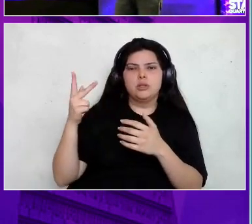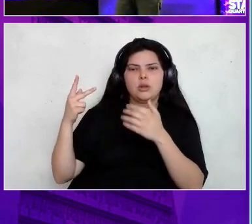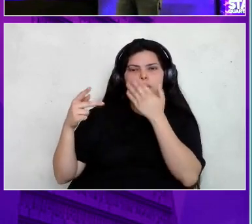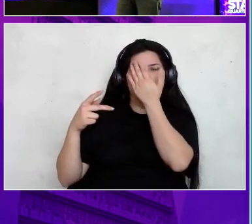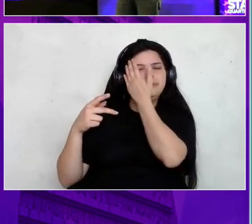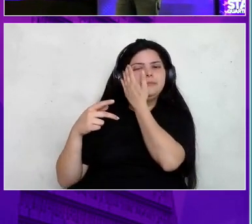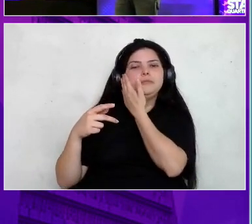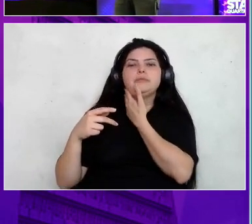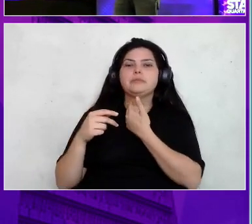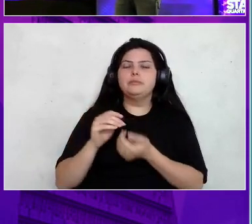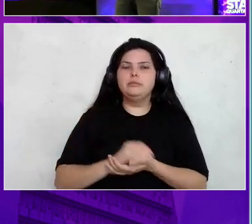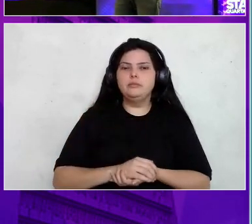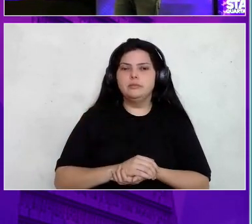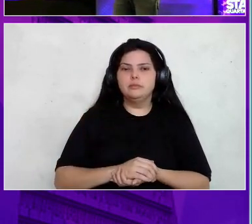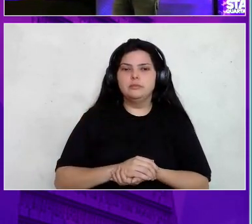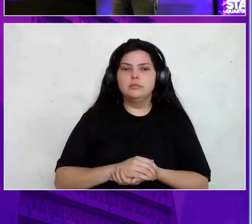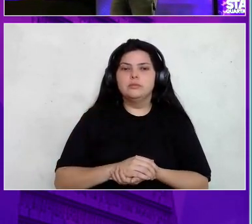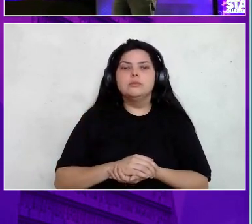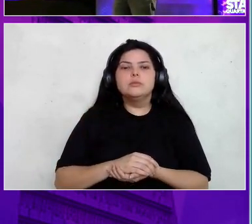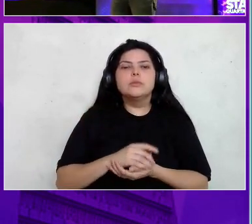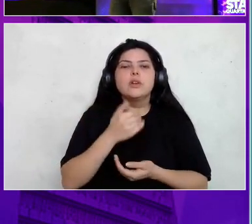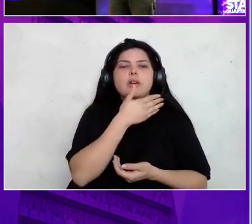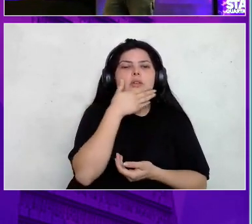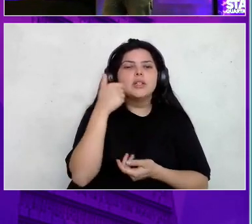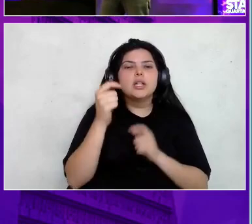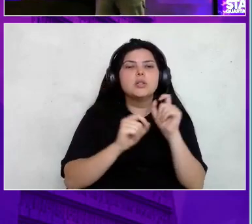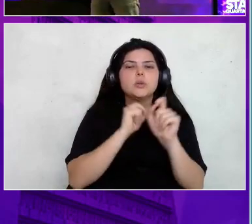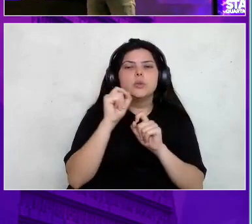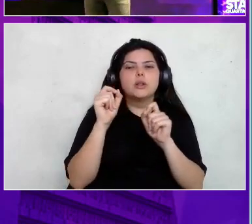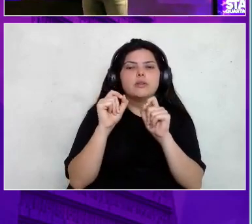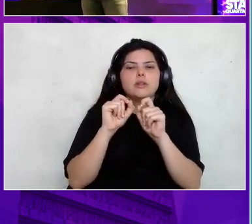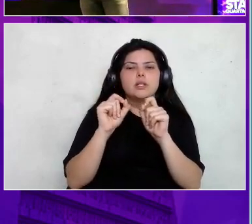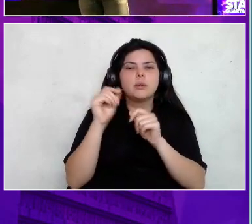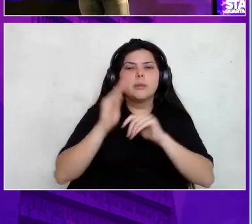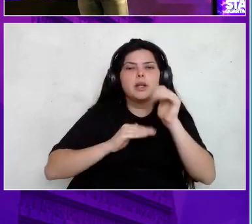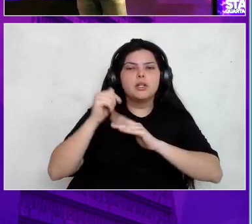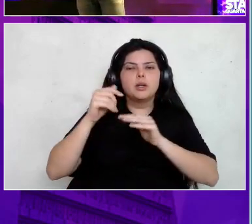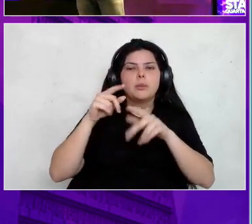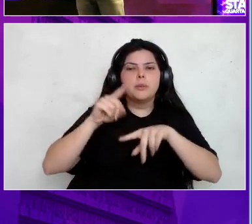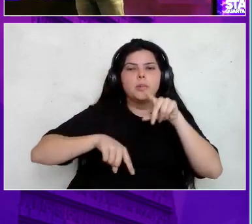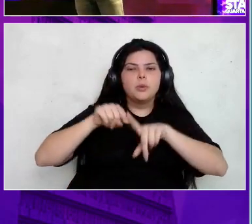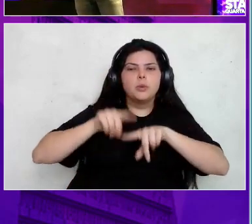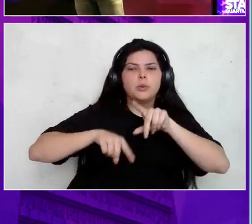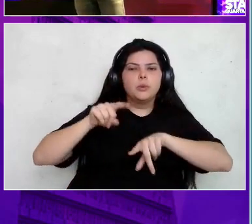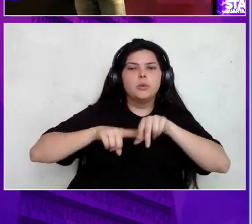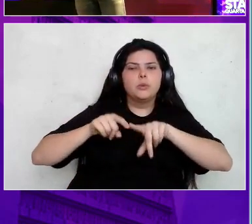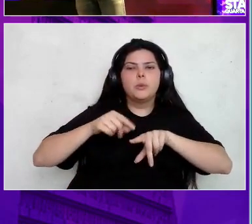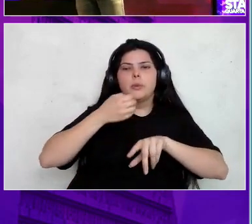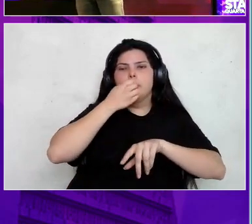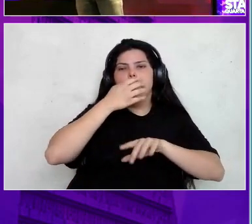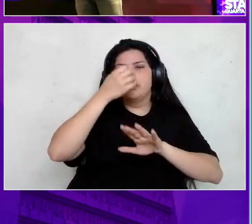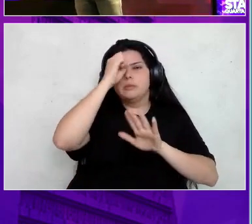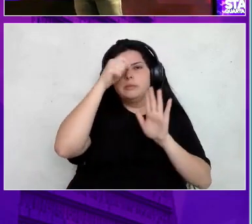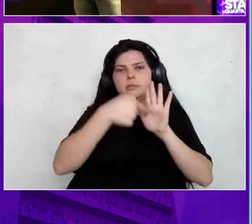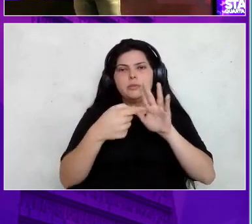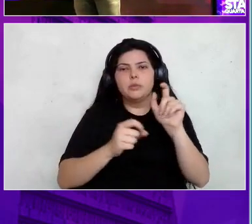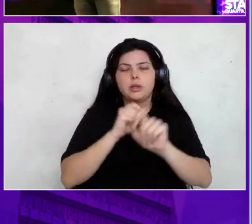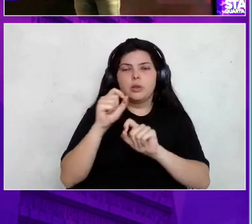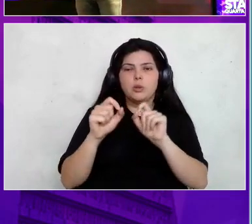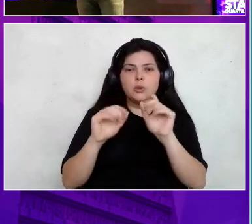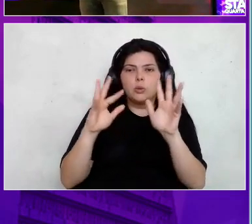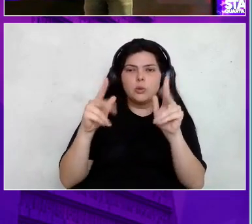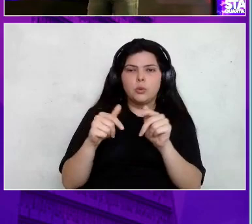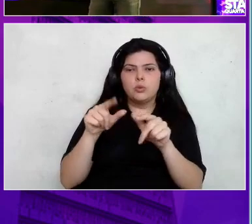Quais são as vantagens disso? A gente implementou um produto que chama AutoML, de Auto Machine Learning. Então, todo o pipeline lá de seleção